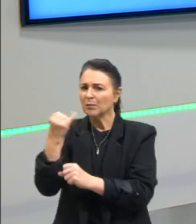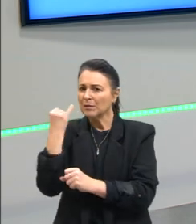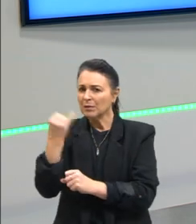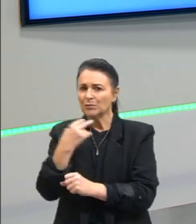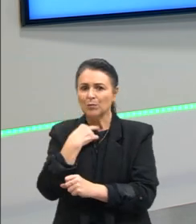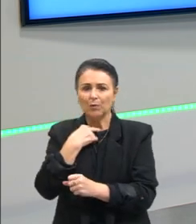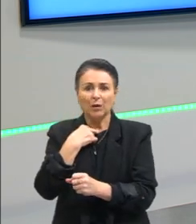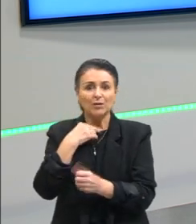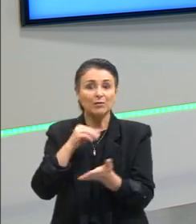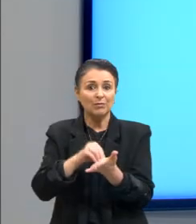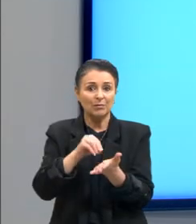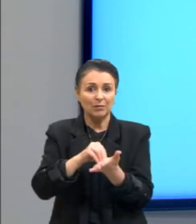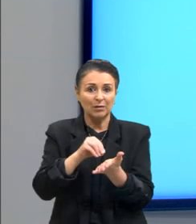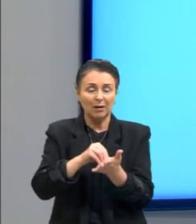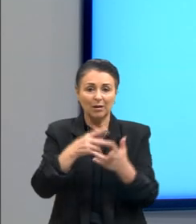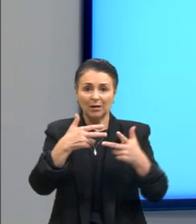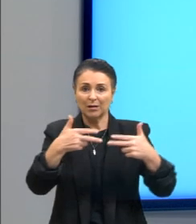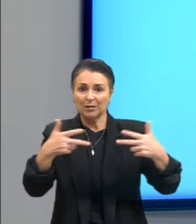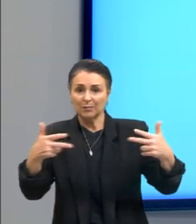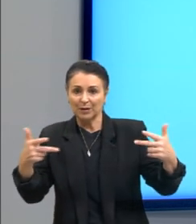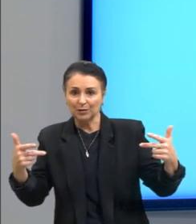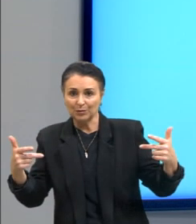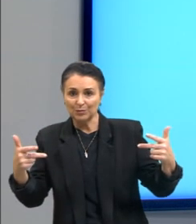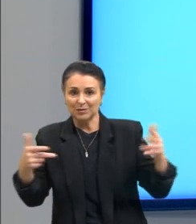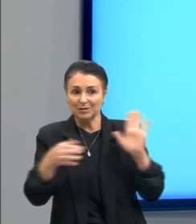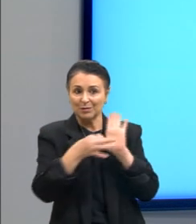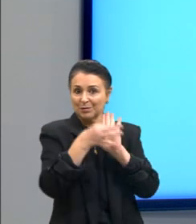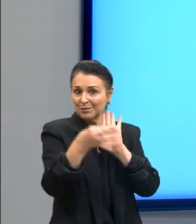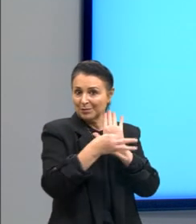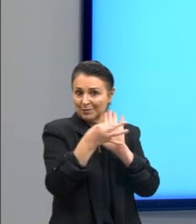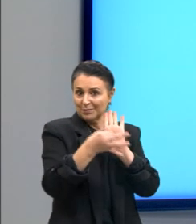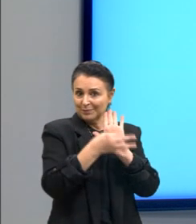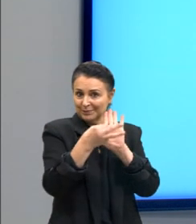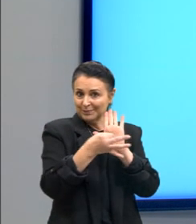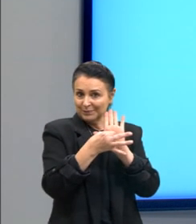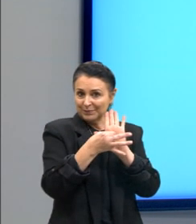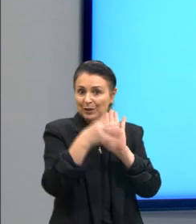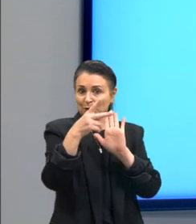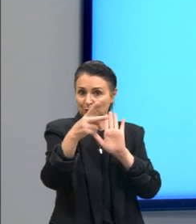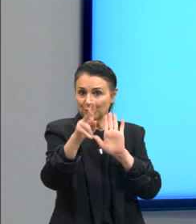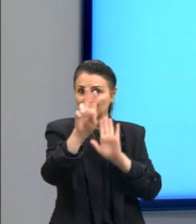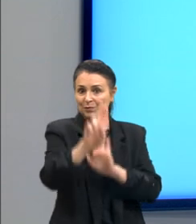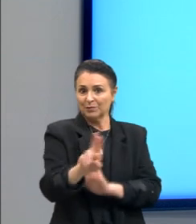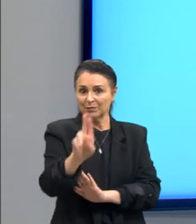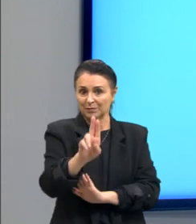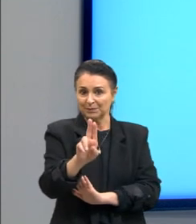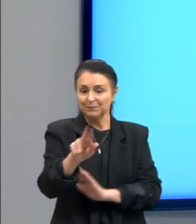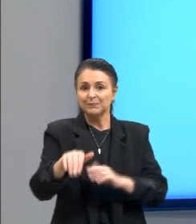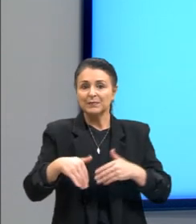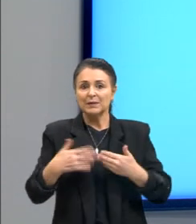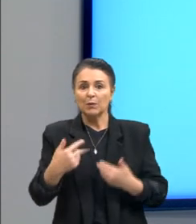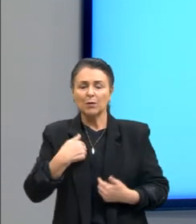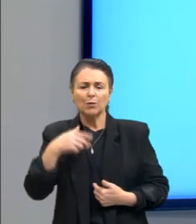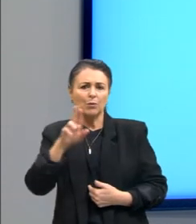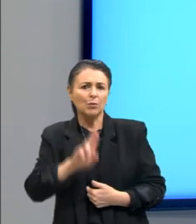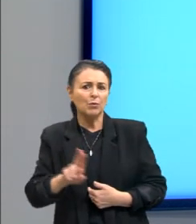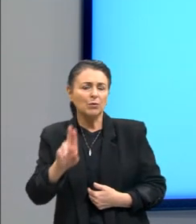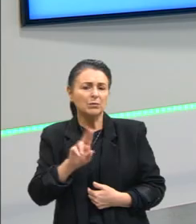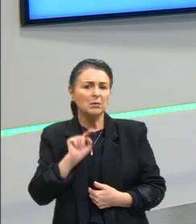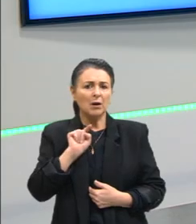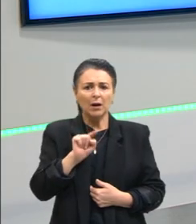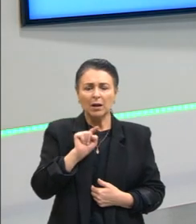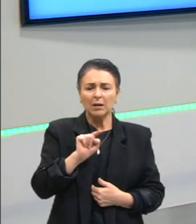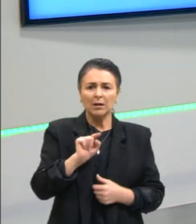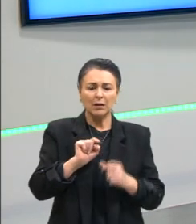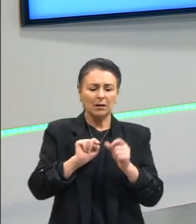que são esses os elementos os operadores argumentativos. Então, no entanto, eu uso ali a